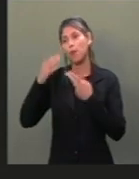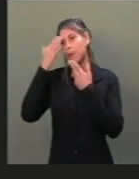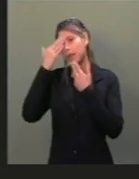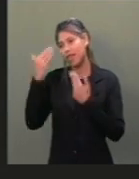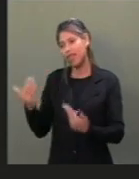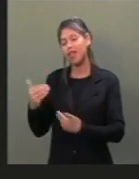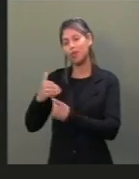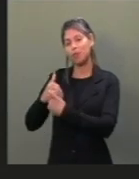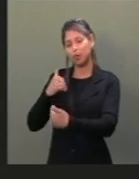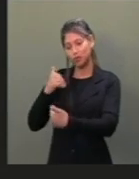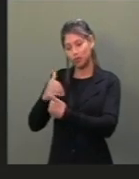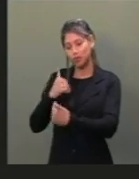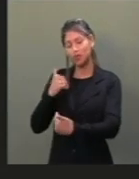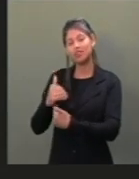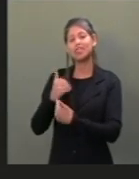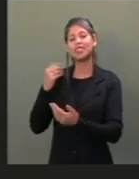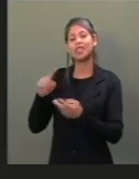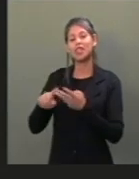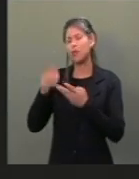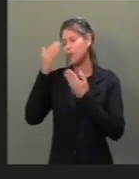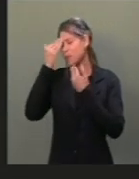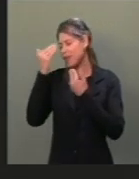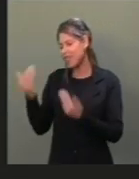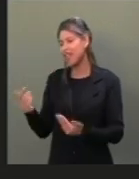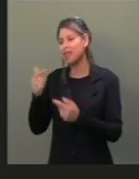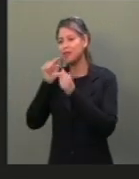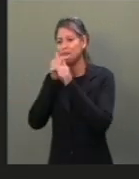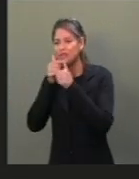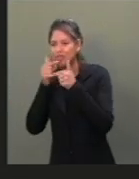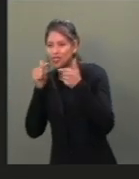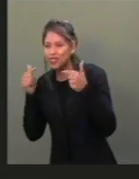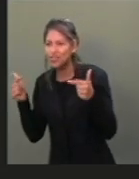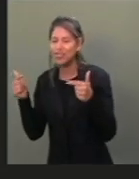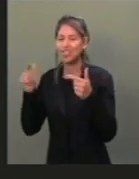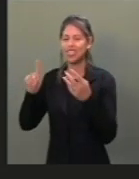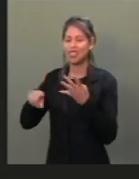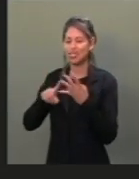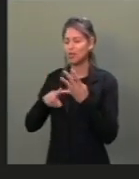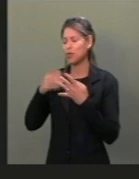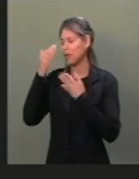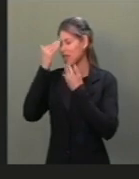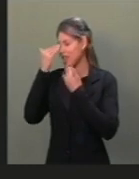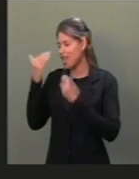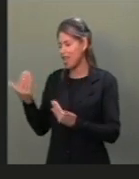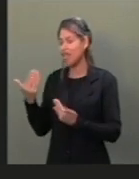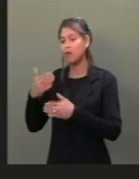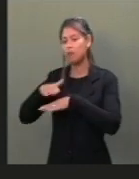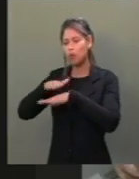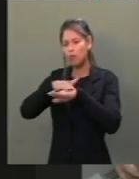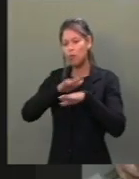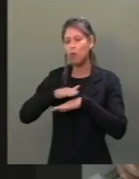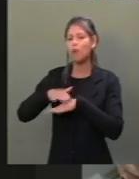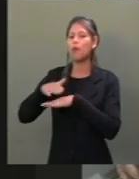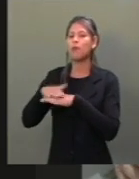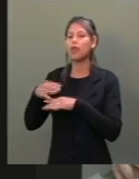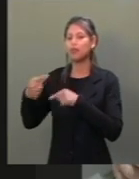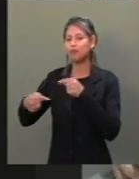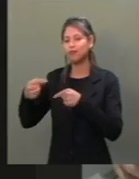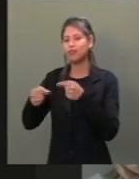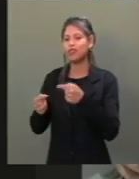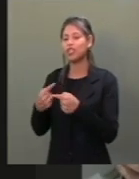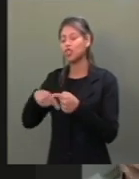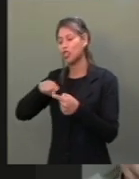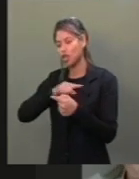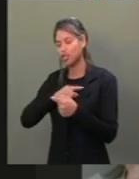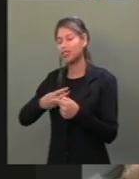pelas trocas, pelos sorrisos, pelos momentos tensos que muitas vezes você soube contemporizar aqui dentro da